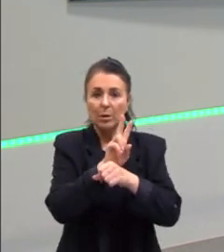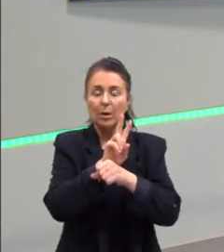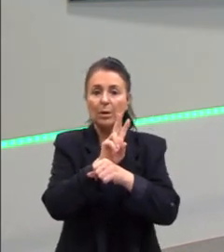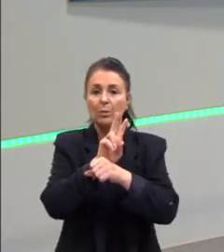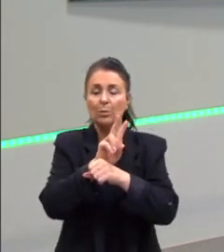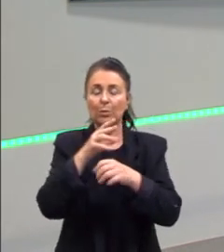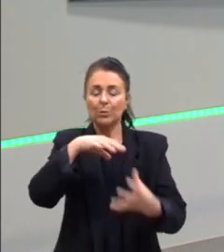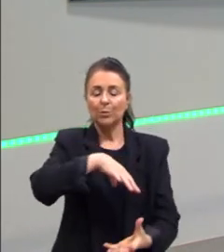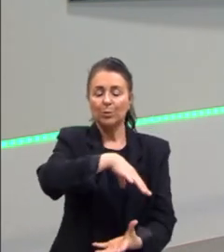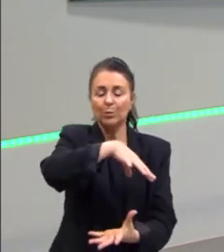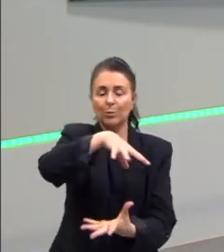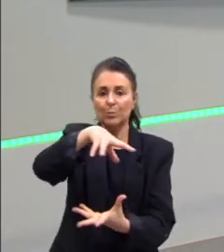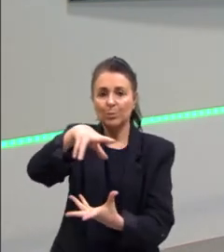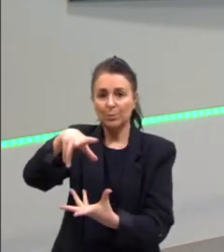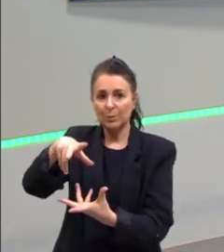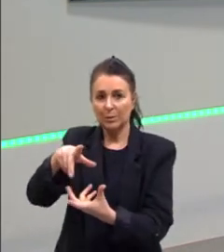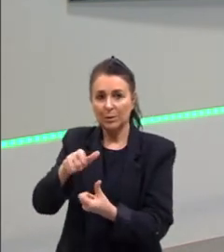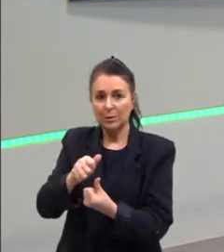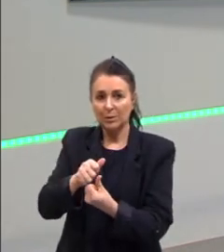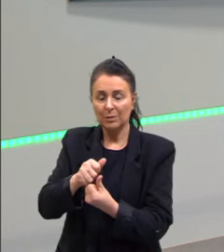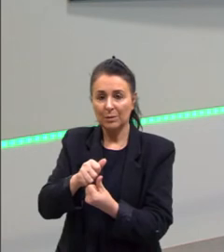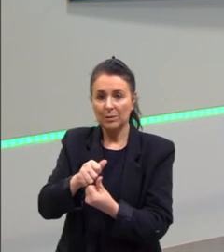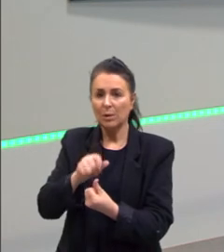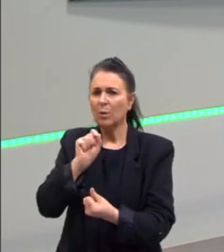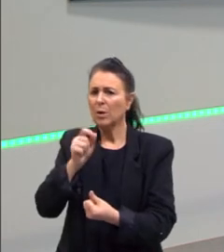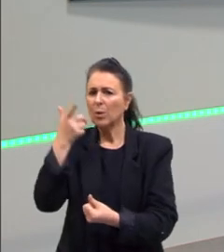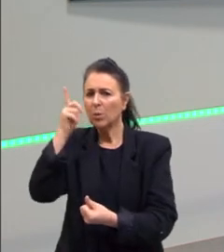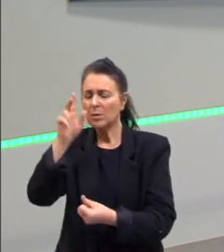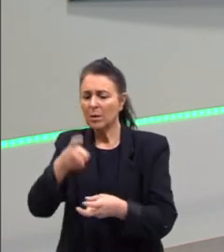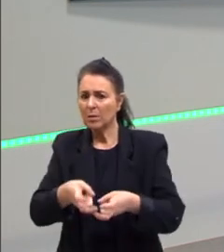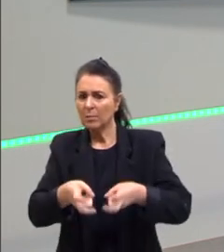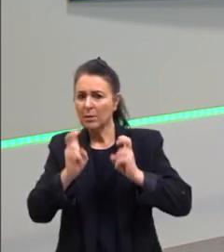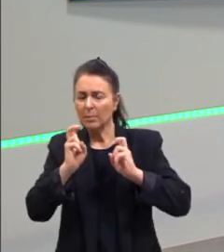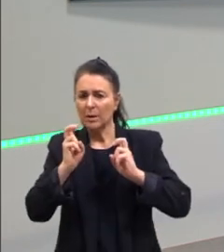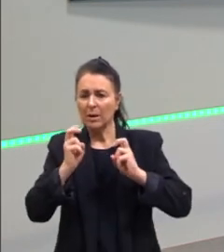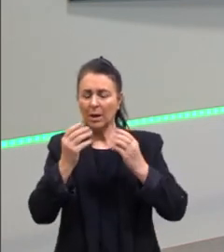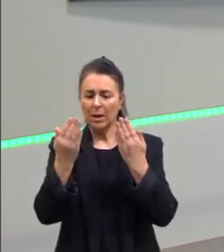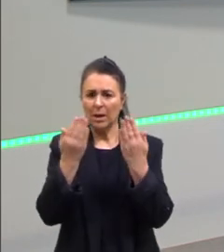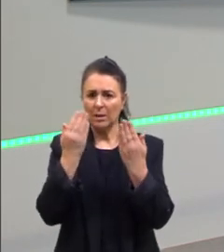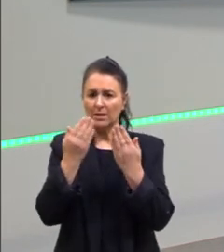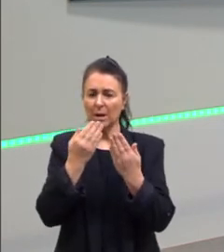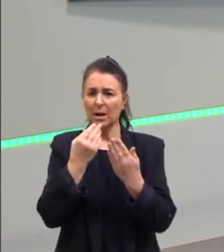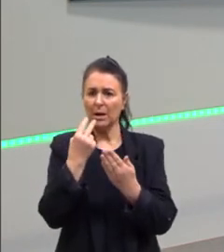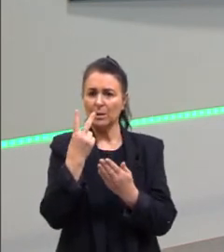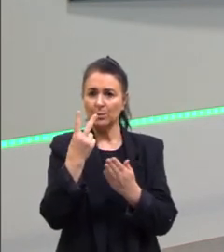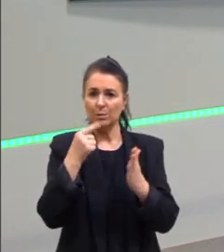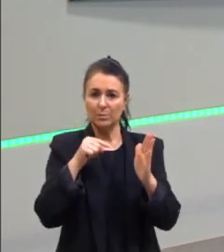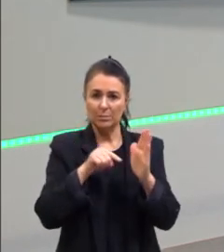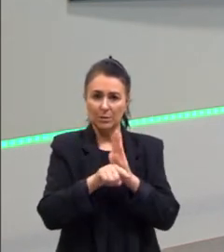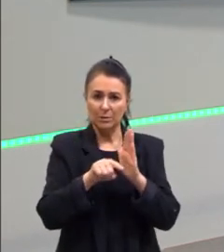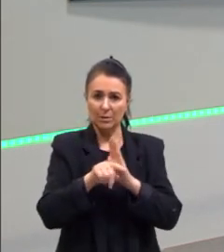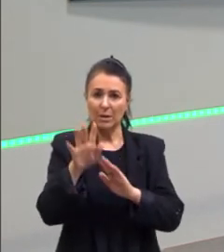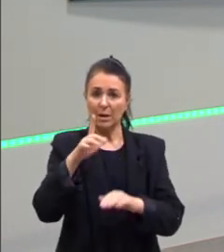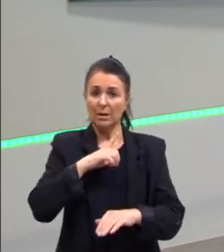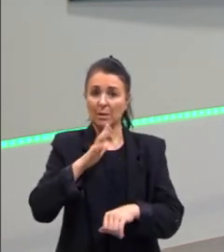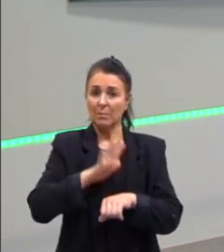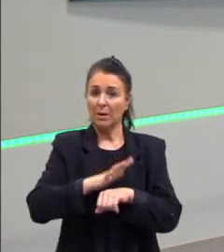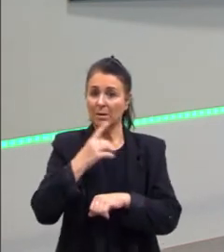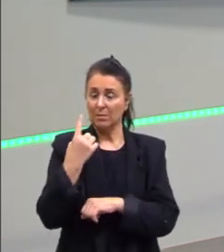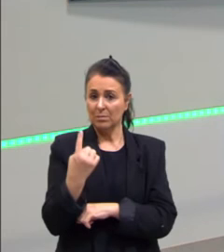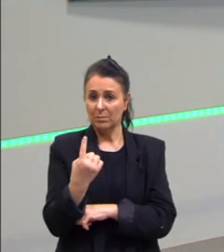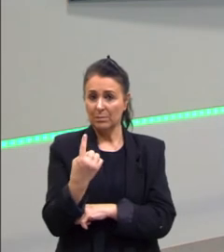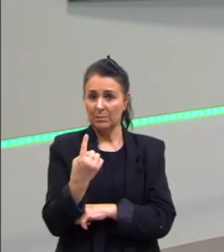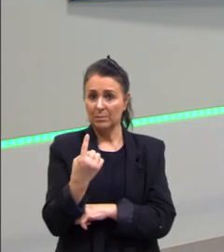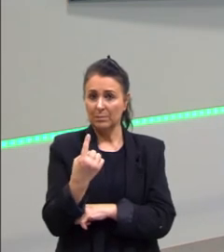planeta. Então, o que nós conseguimos perceber, gente, ao analisar essas duas questões? Tem mais uma questão que nós vamos ver aqui.